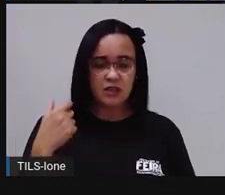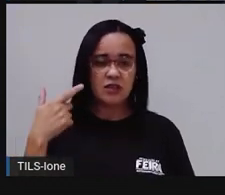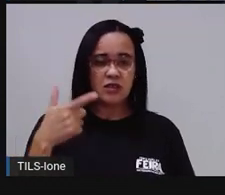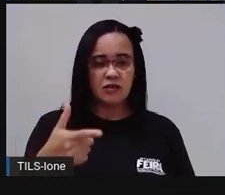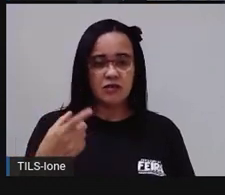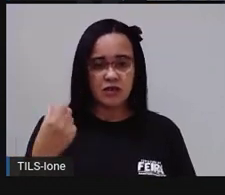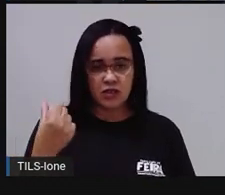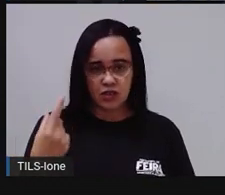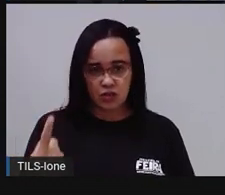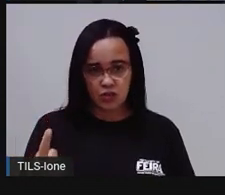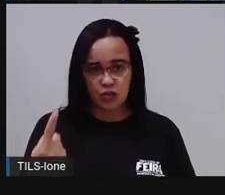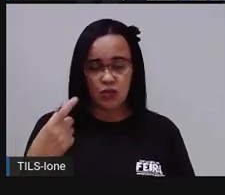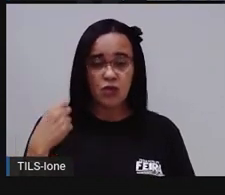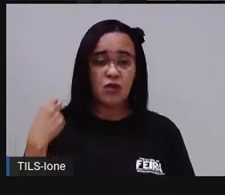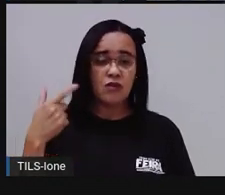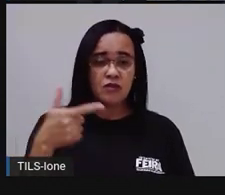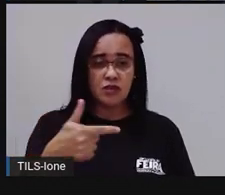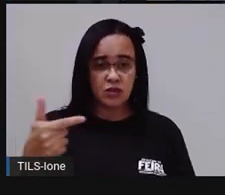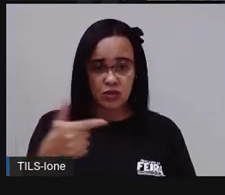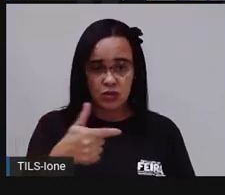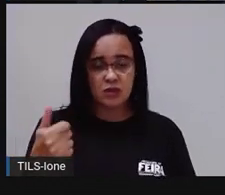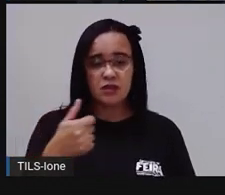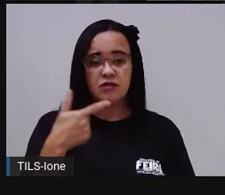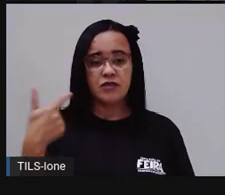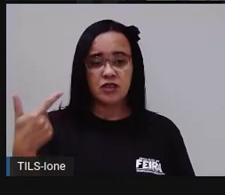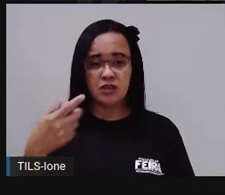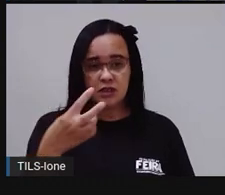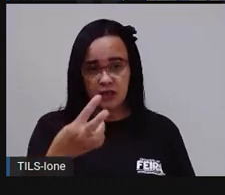20, 21, 22.